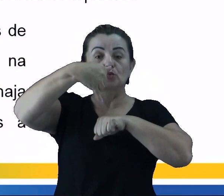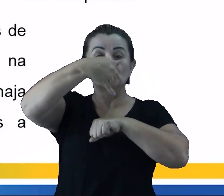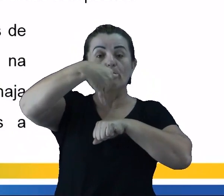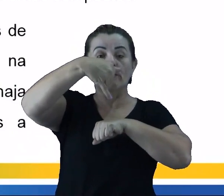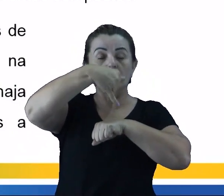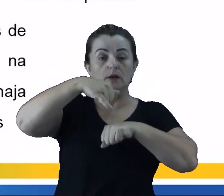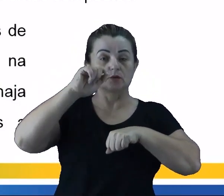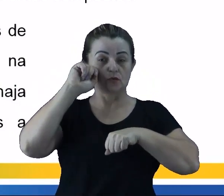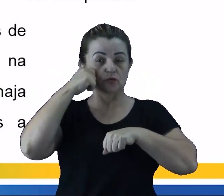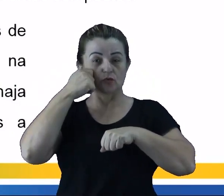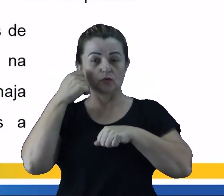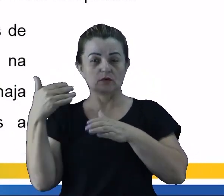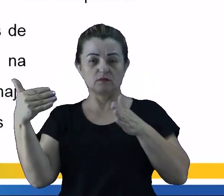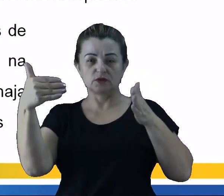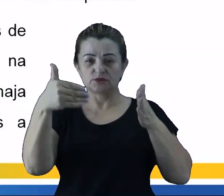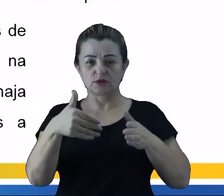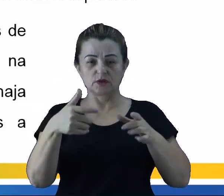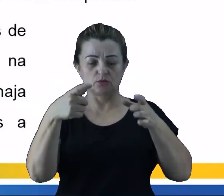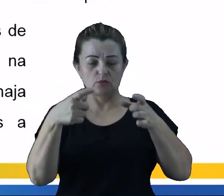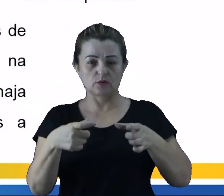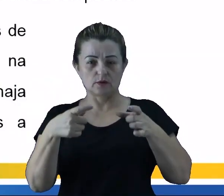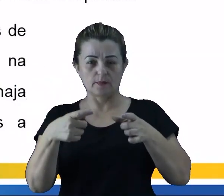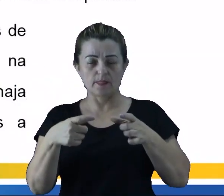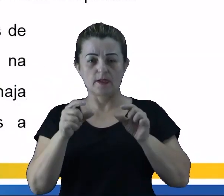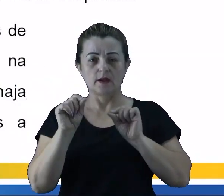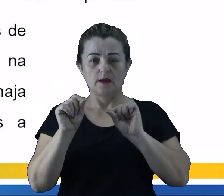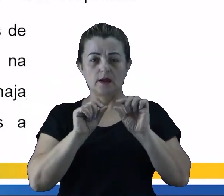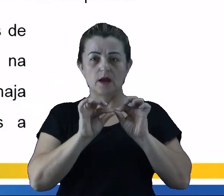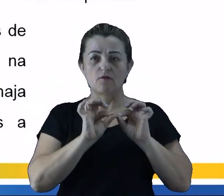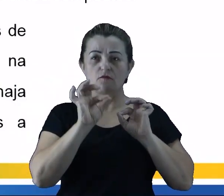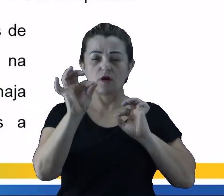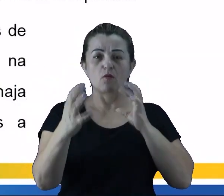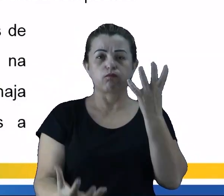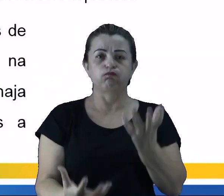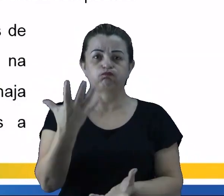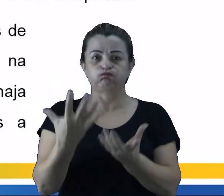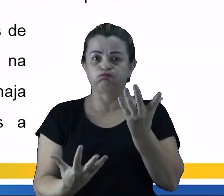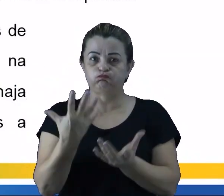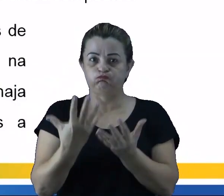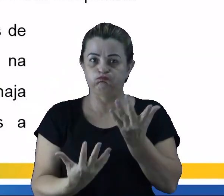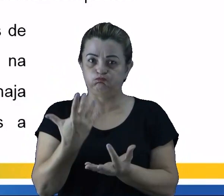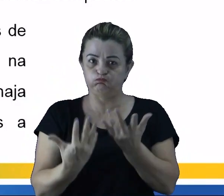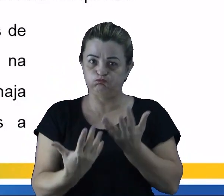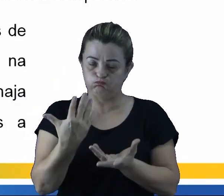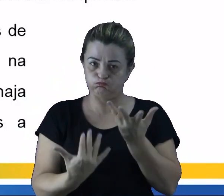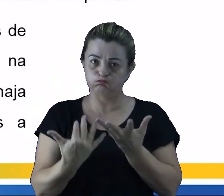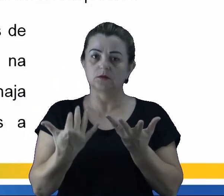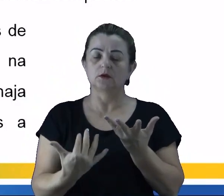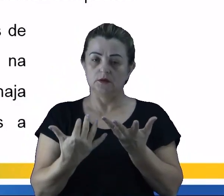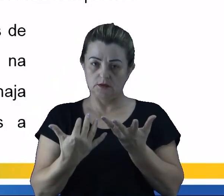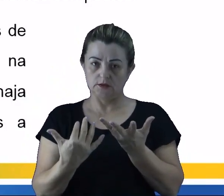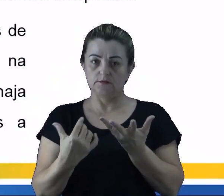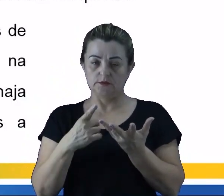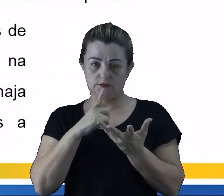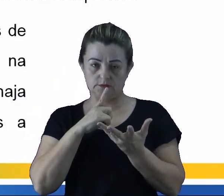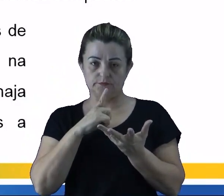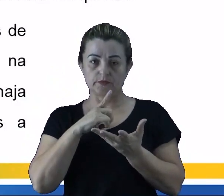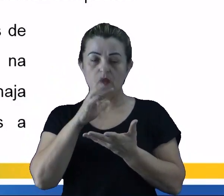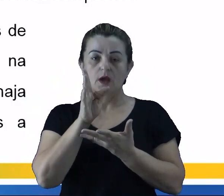chegar ali nas refinarias e ele vai ser direcionado para uma fornalha, onde ele vai ser aquecido e aí,